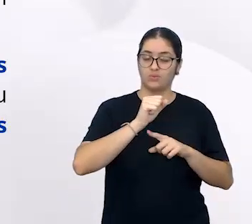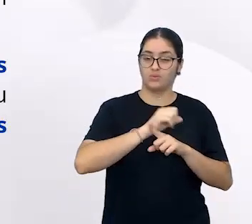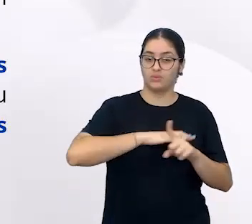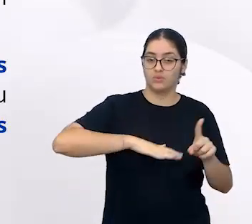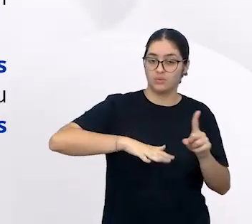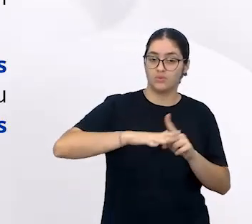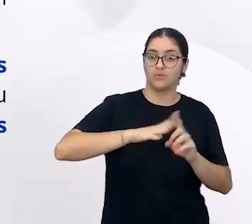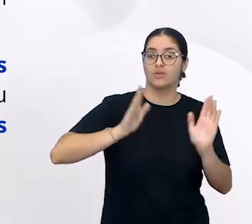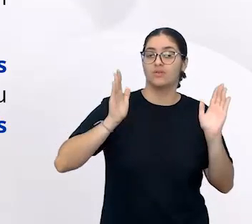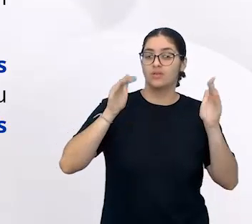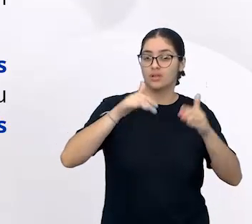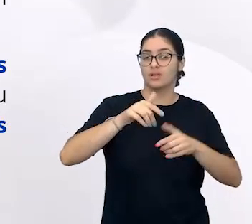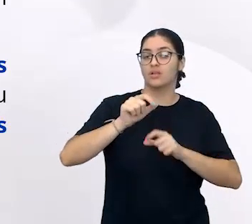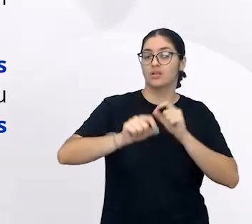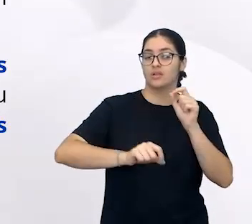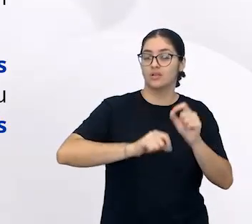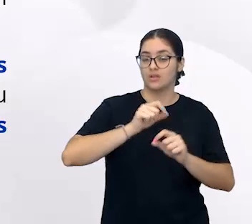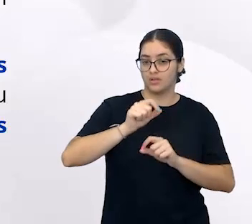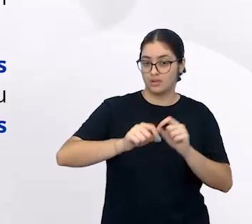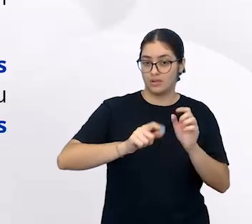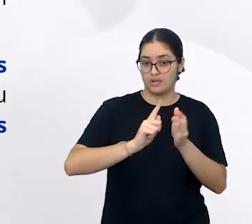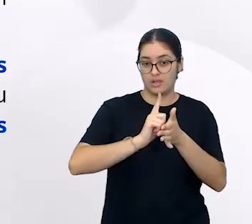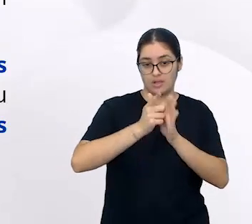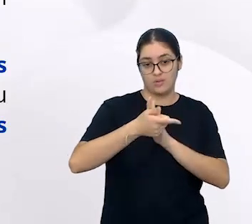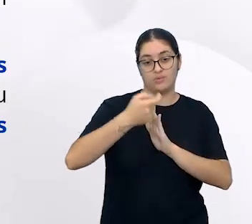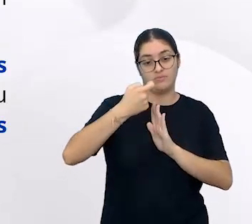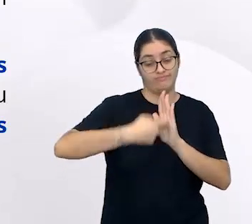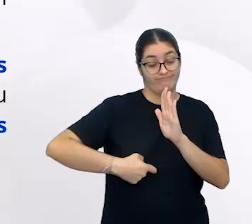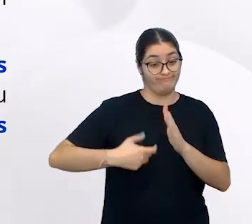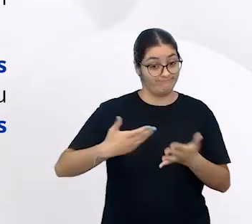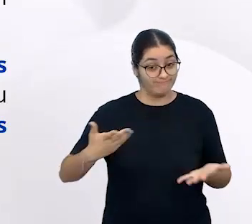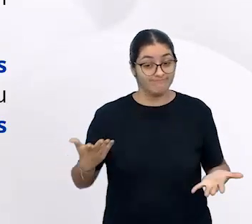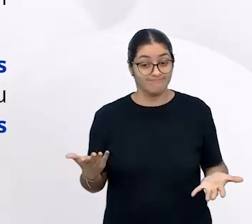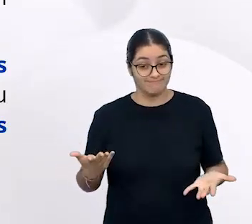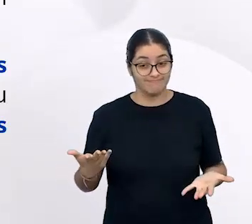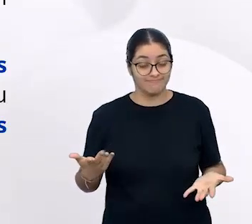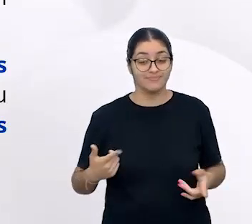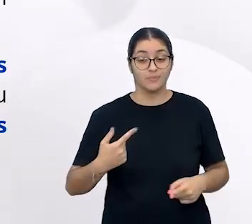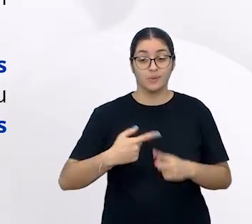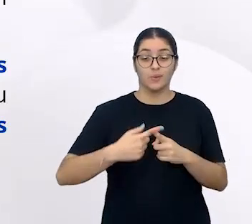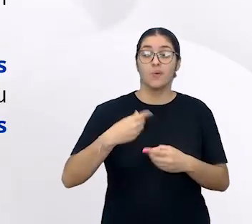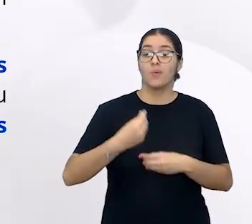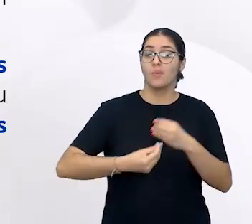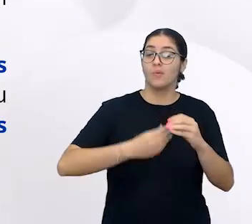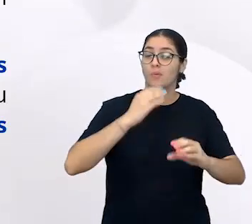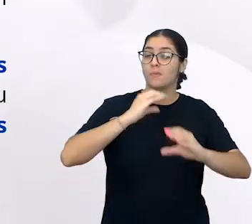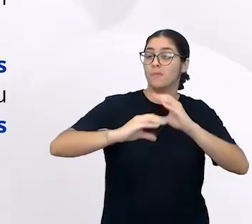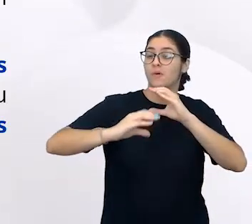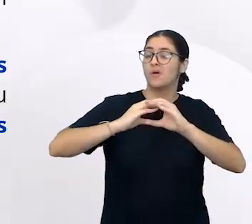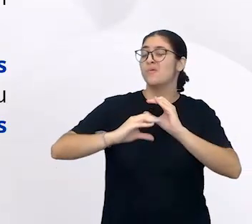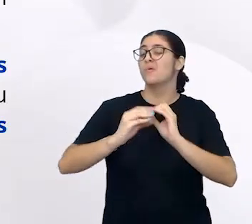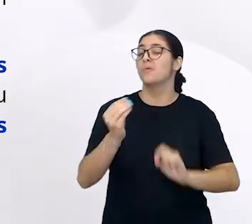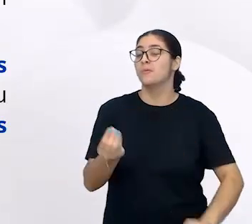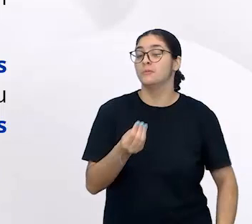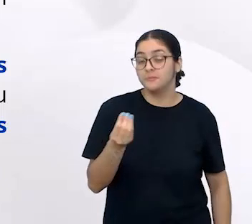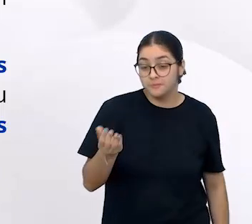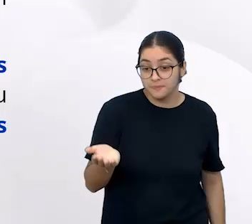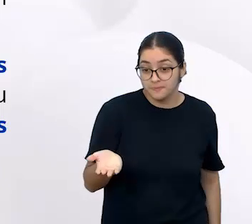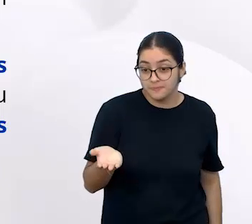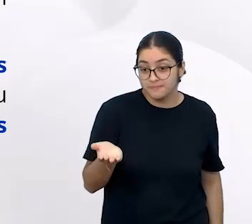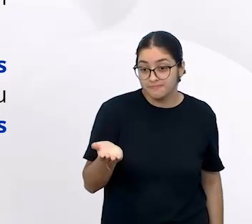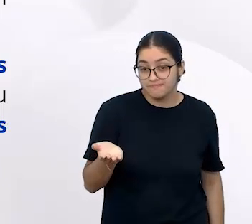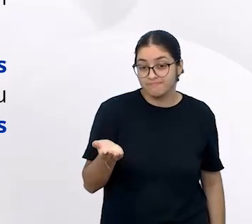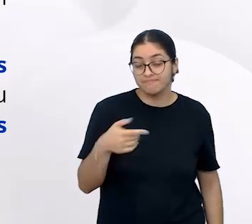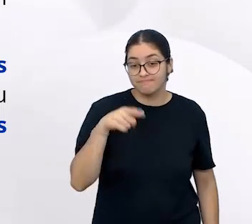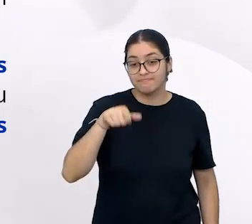focada em quem? Focada em gêneros textuais. Porque a gente se comunica por intermédio de quem? A gente se comunica